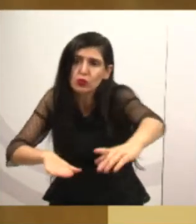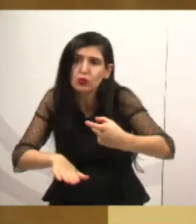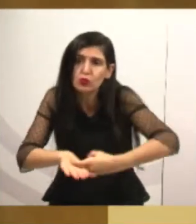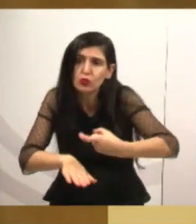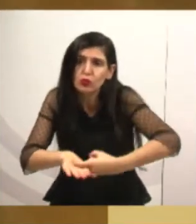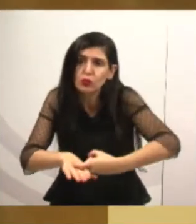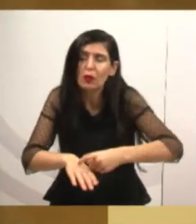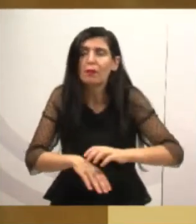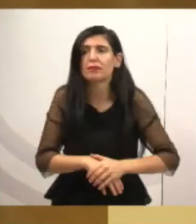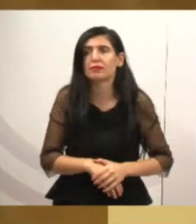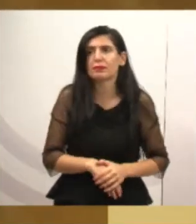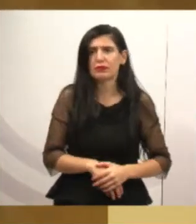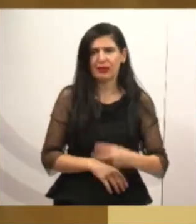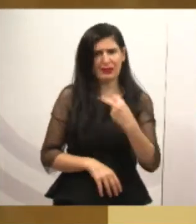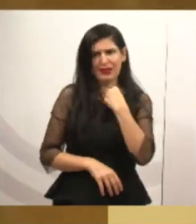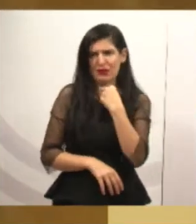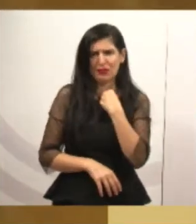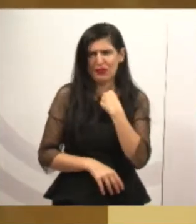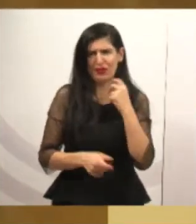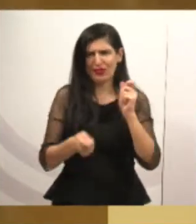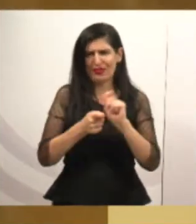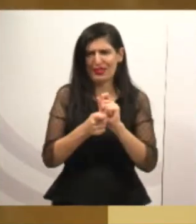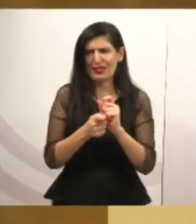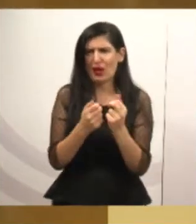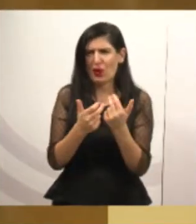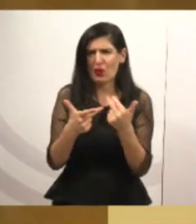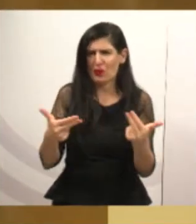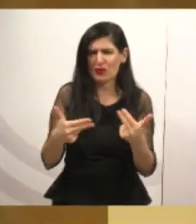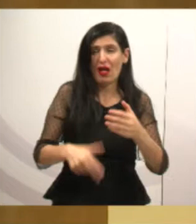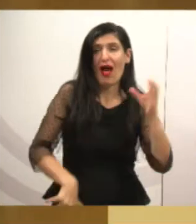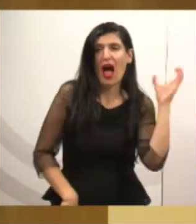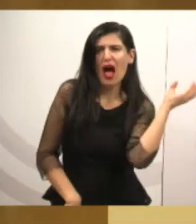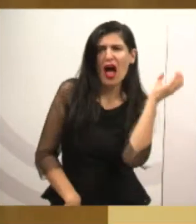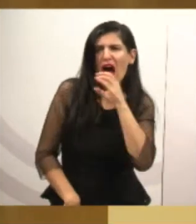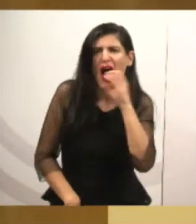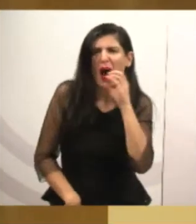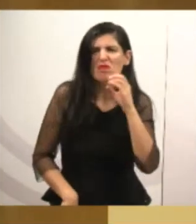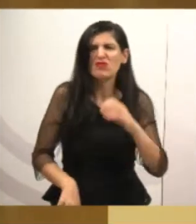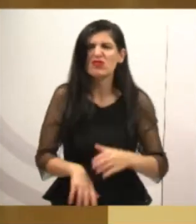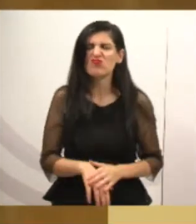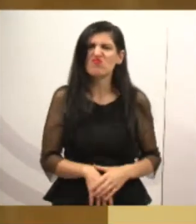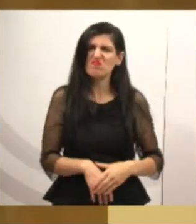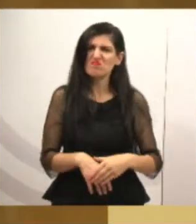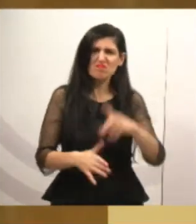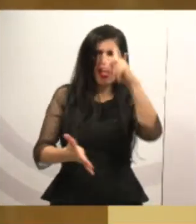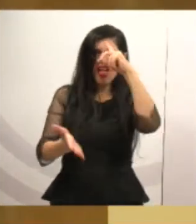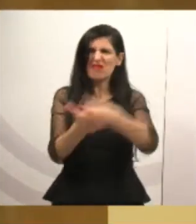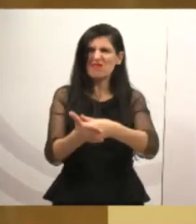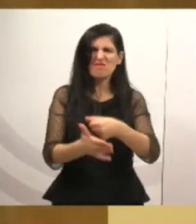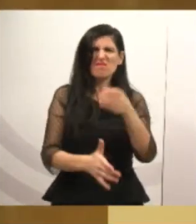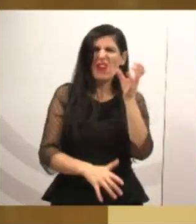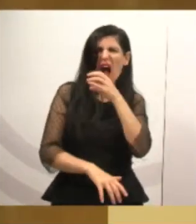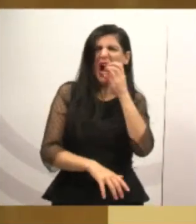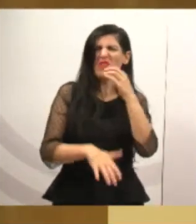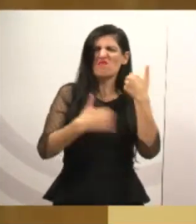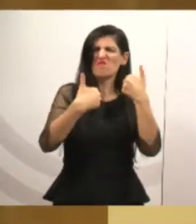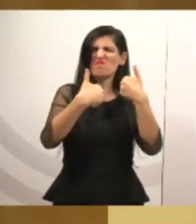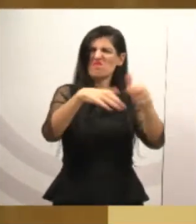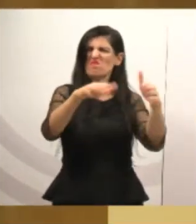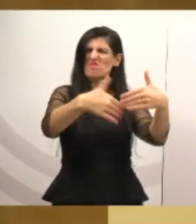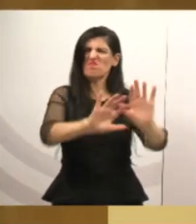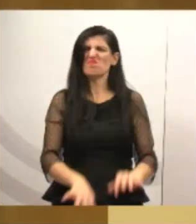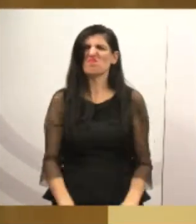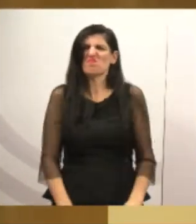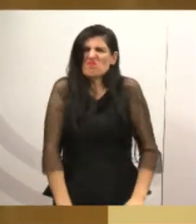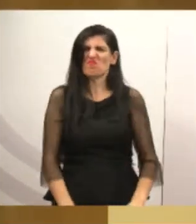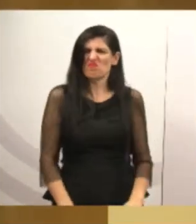fazer as coisas no afogadilho, fazer na rapidez para dar uma solução para caso na hora, que depois, infelizmente,